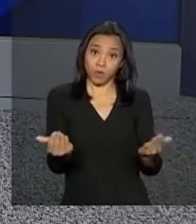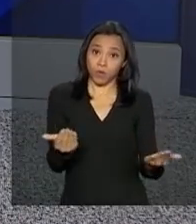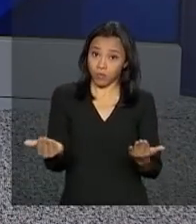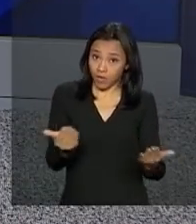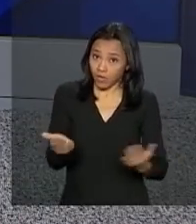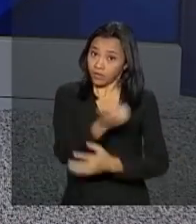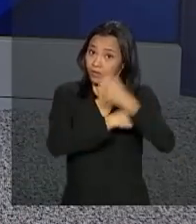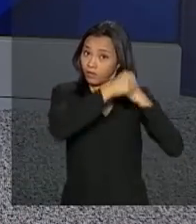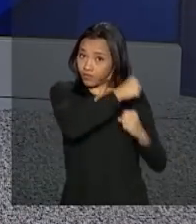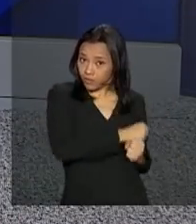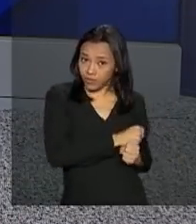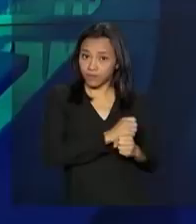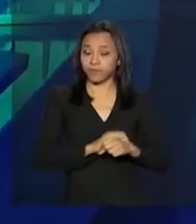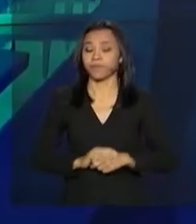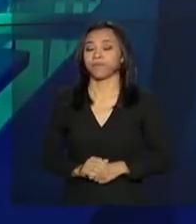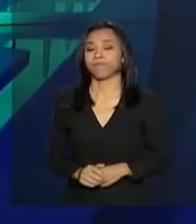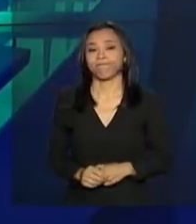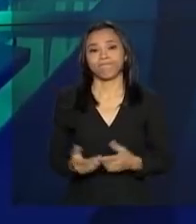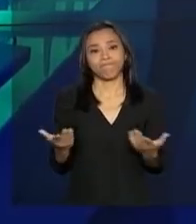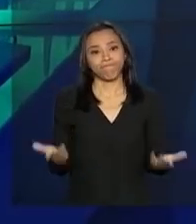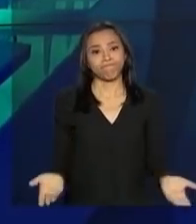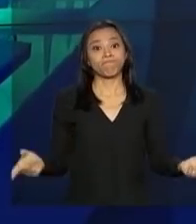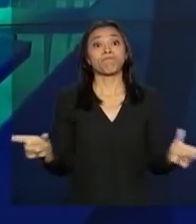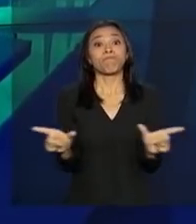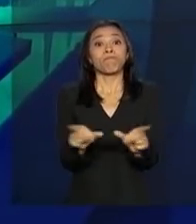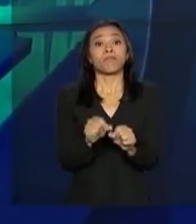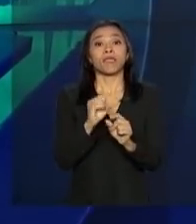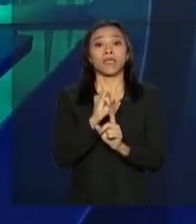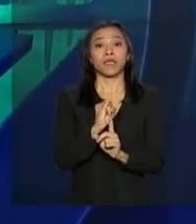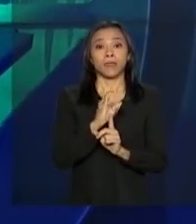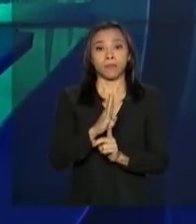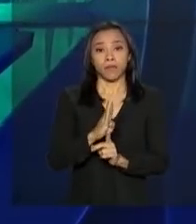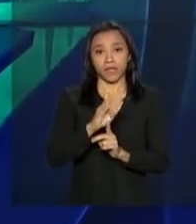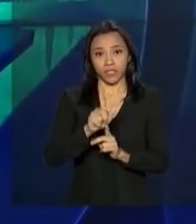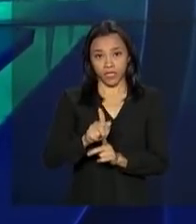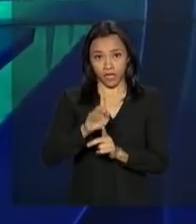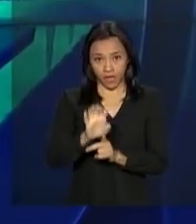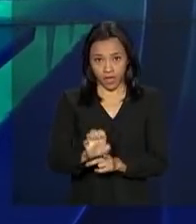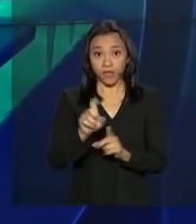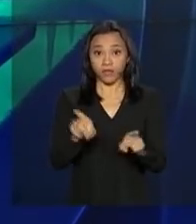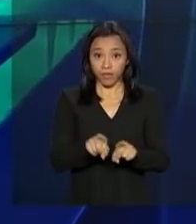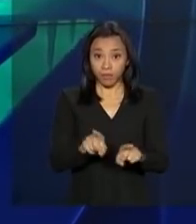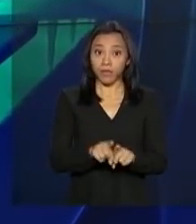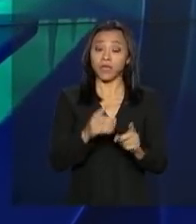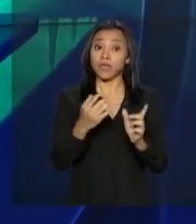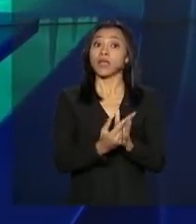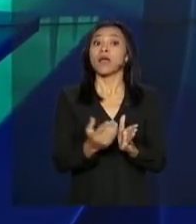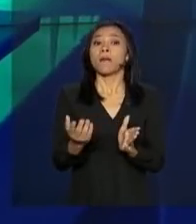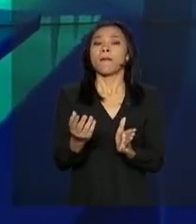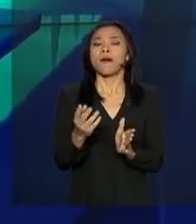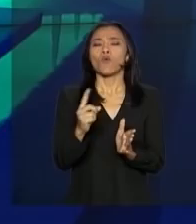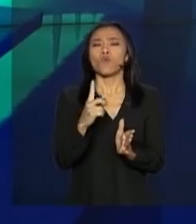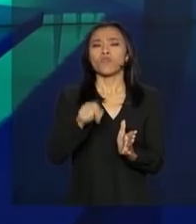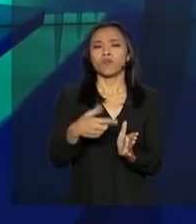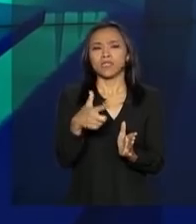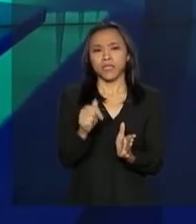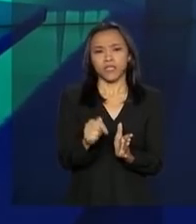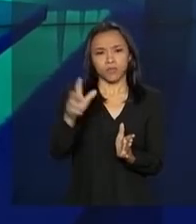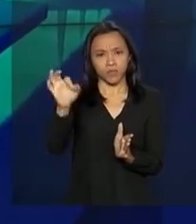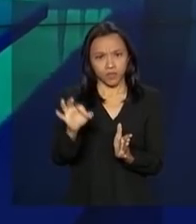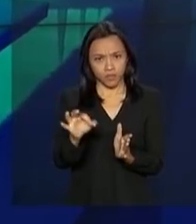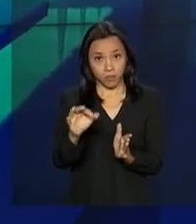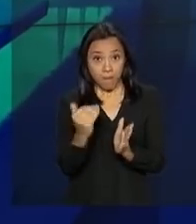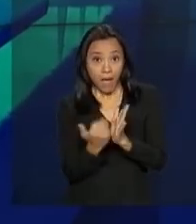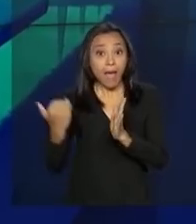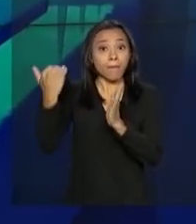temporada passada. E o IBGE também prevê a safra de grãos 1,7% maior em 2019.